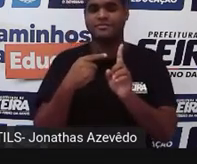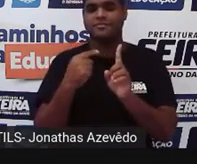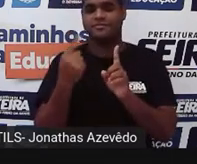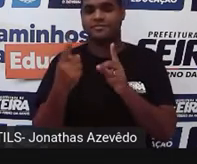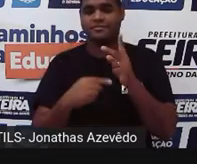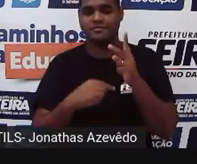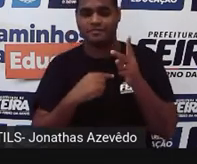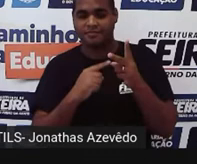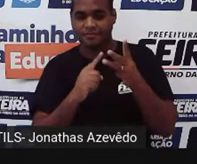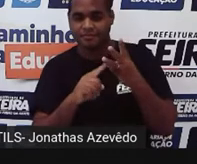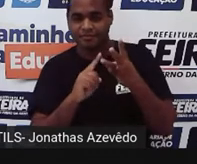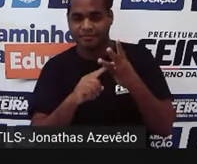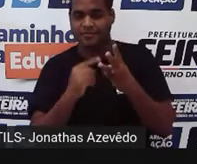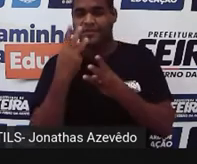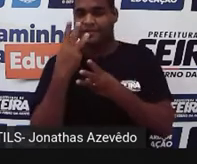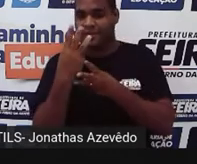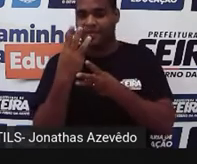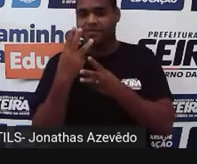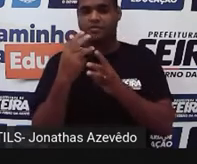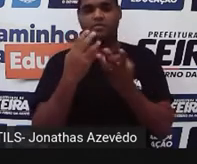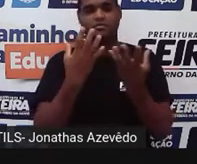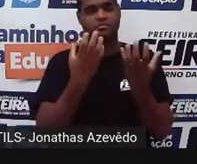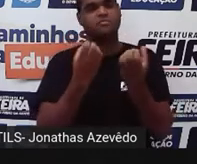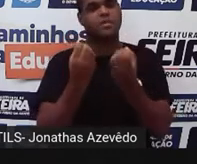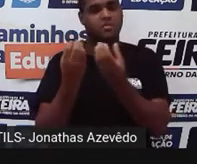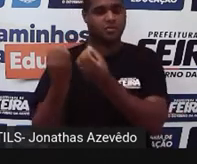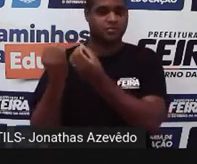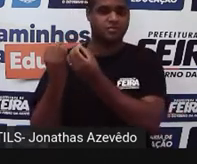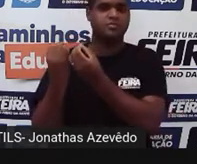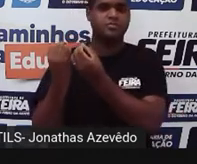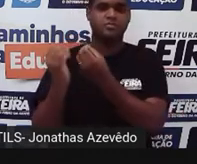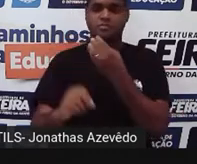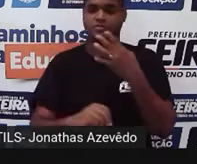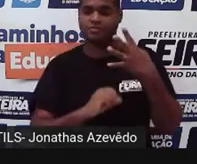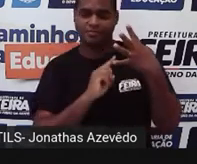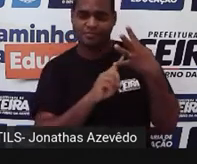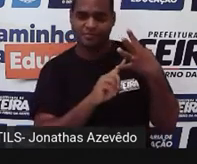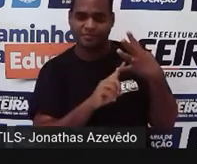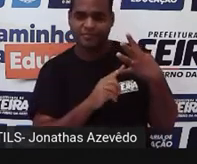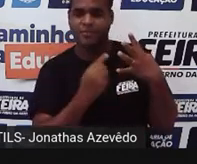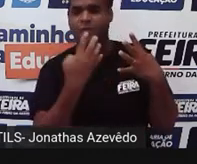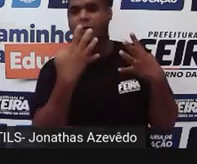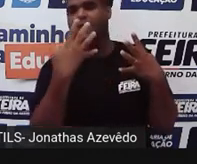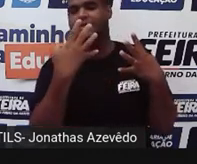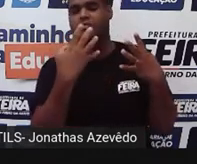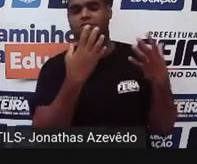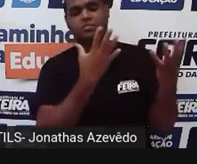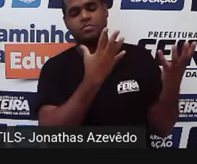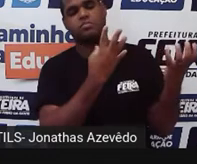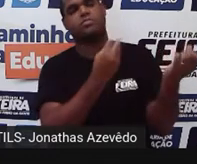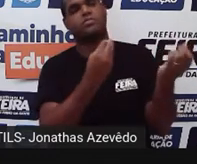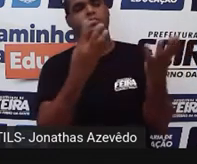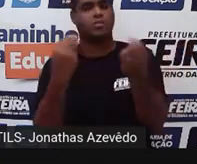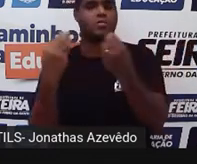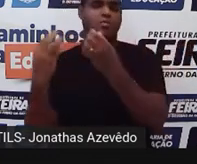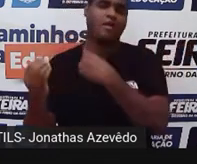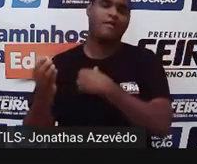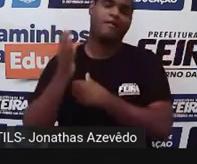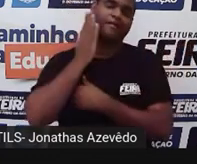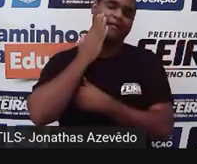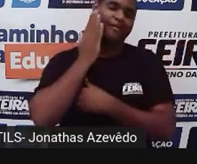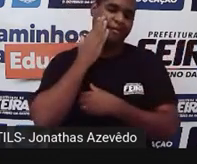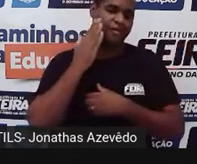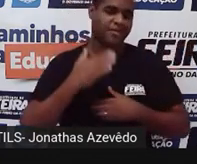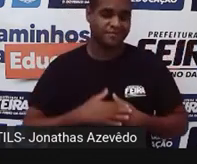metade das coisas. Número 3 em amarelo, se entendeu a maioria das coisas. Número 4 em verde, se entendeu